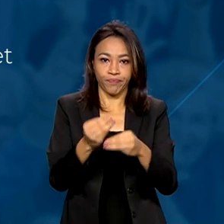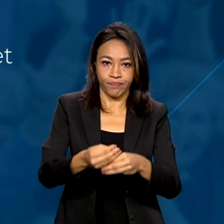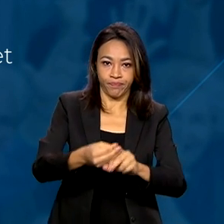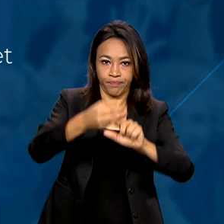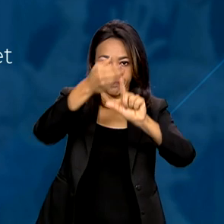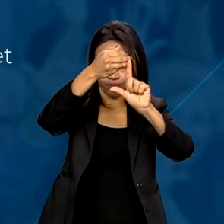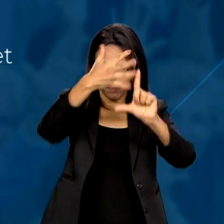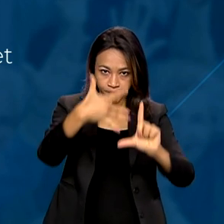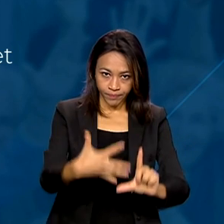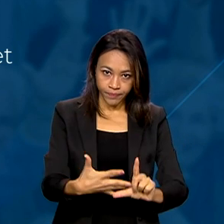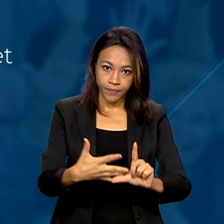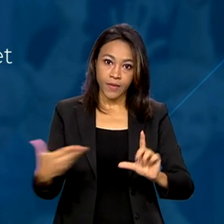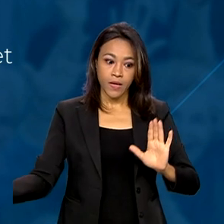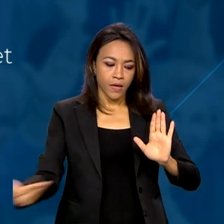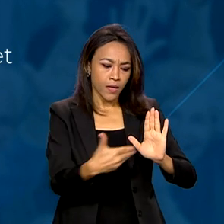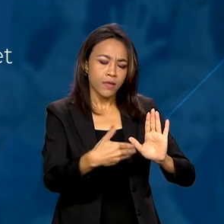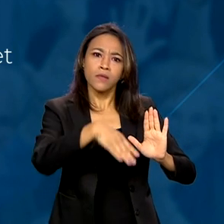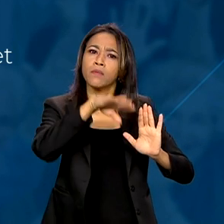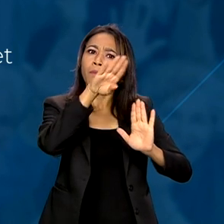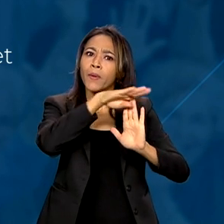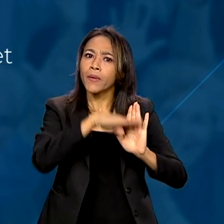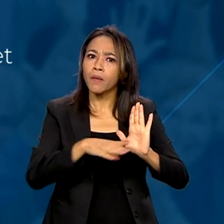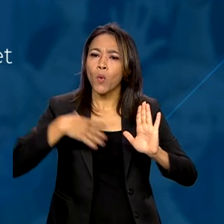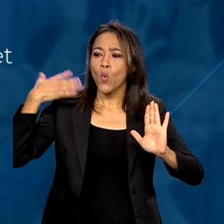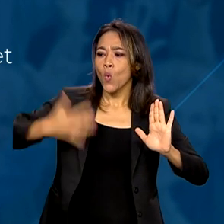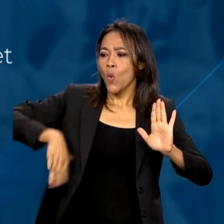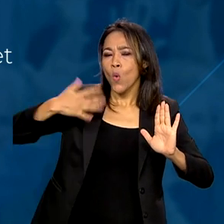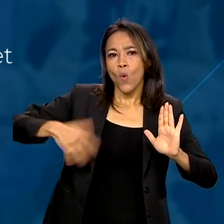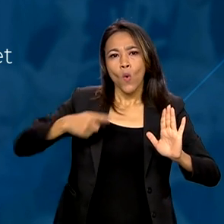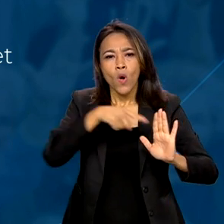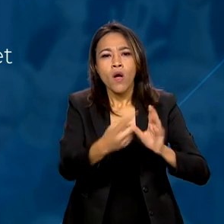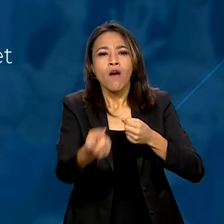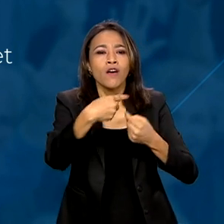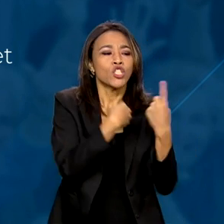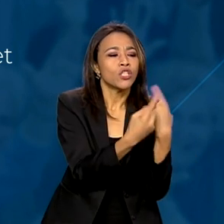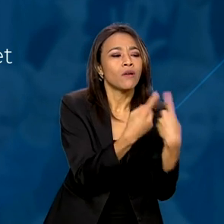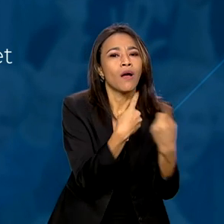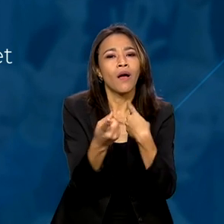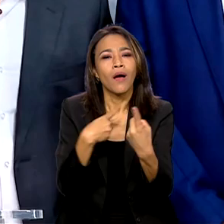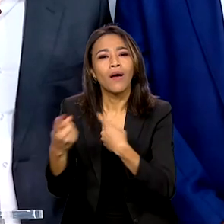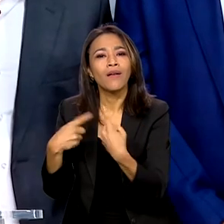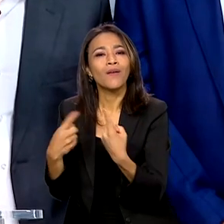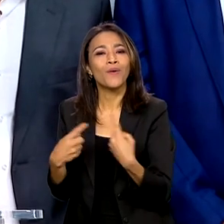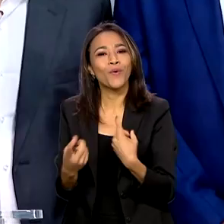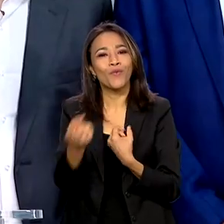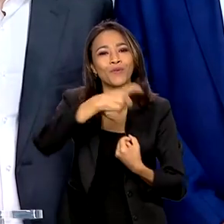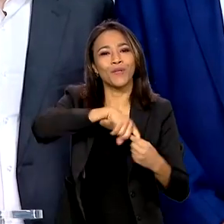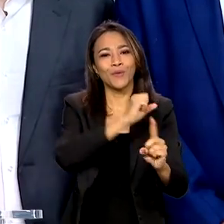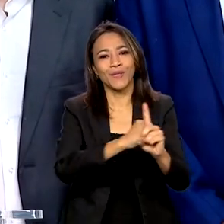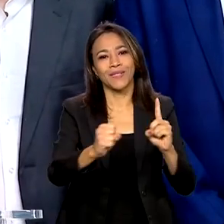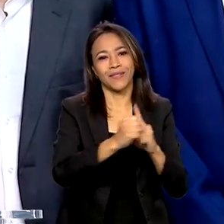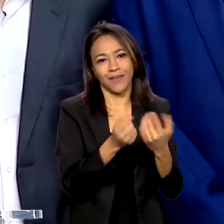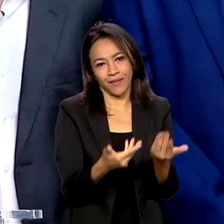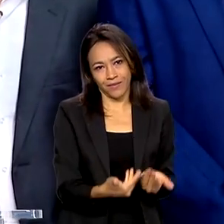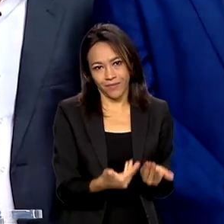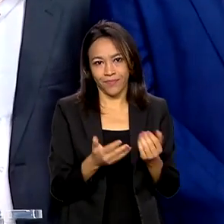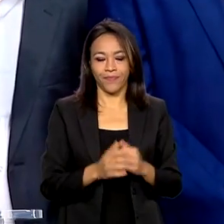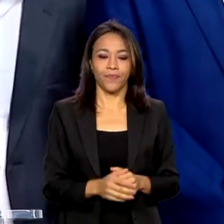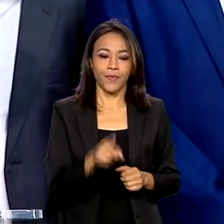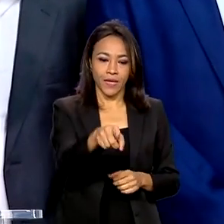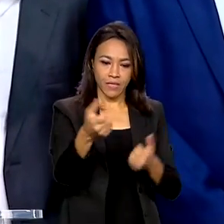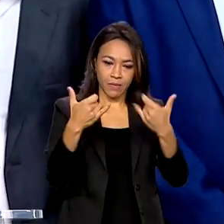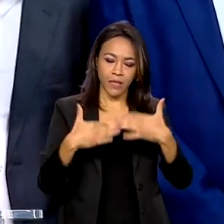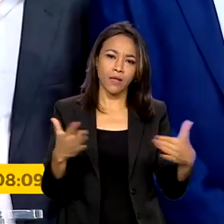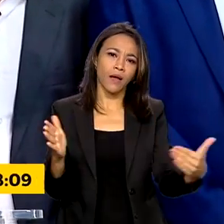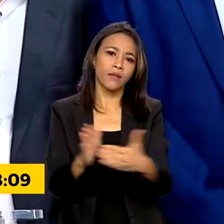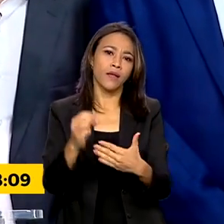programa é um dos marcos da retomada do diálogo do governo com a sociedade. A peça que irá, dia 31 de